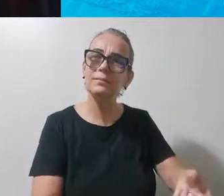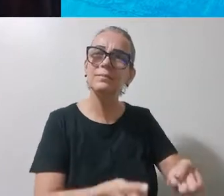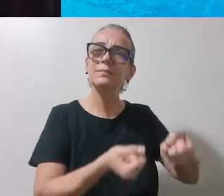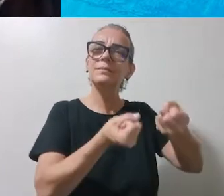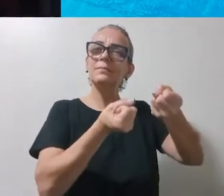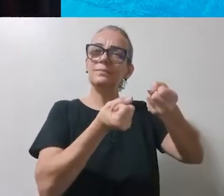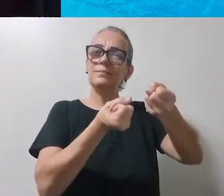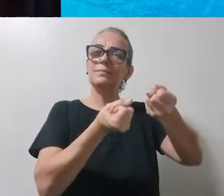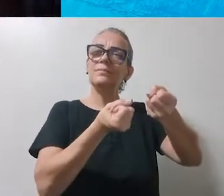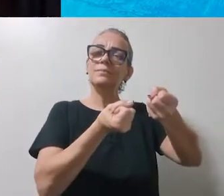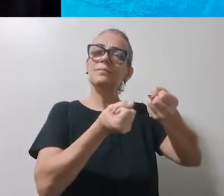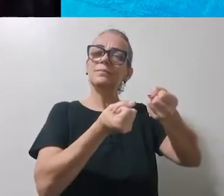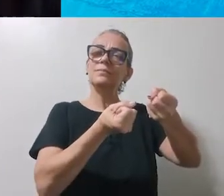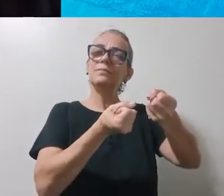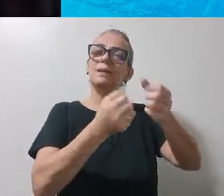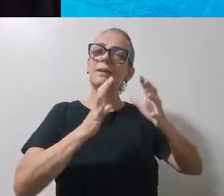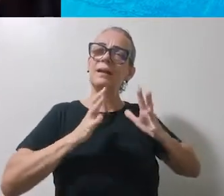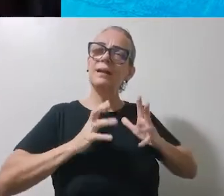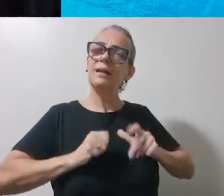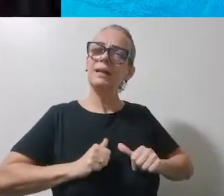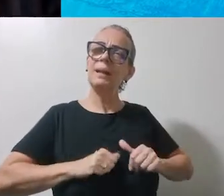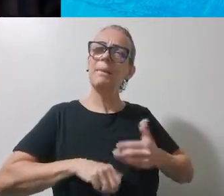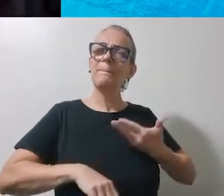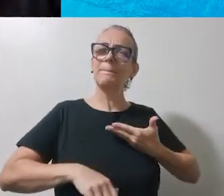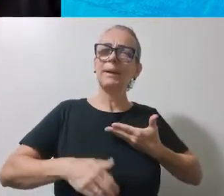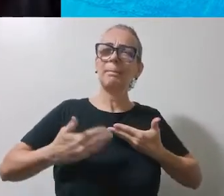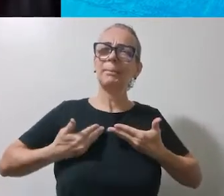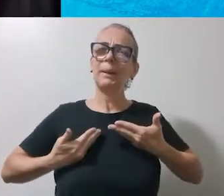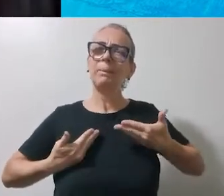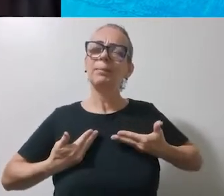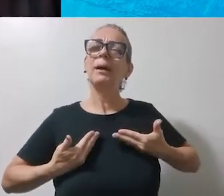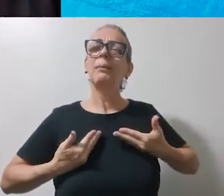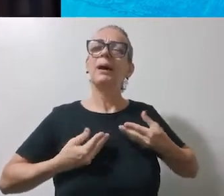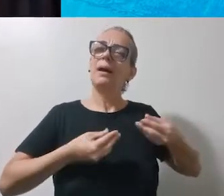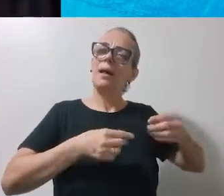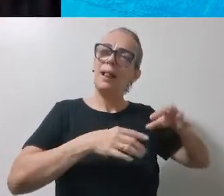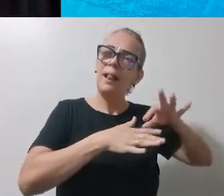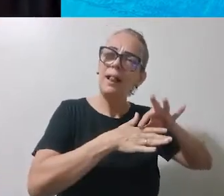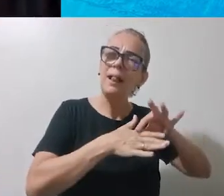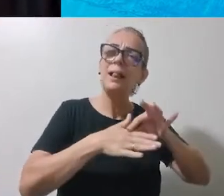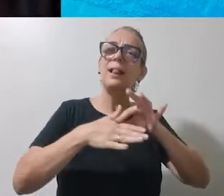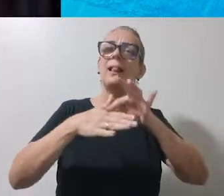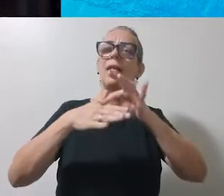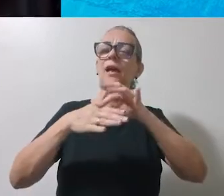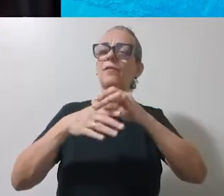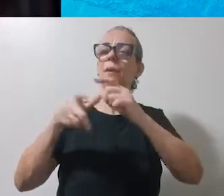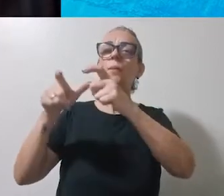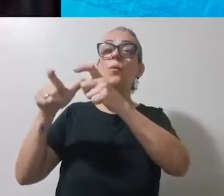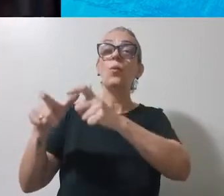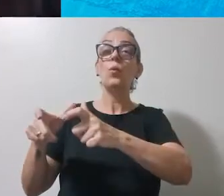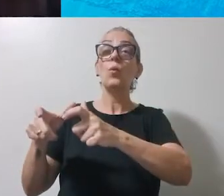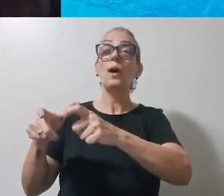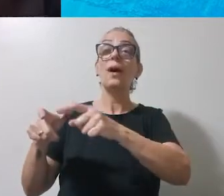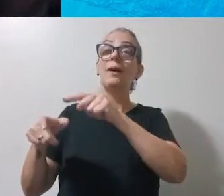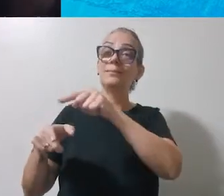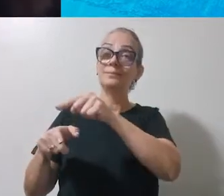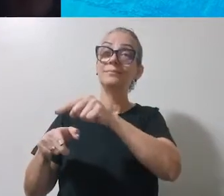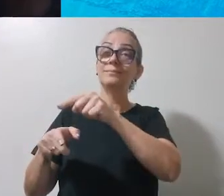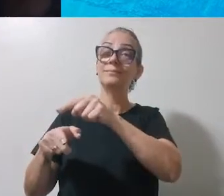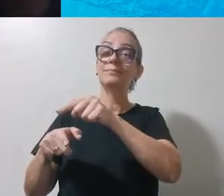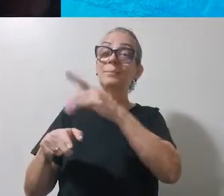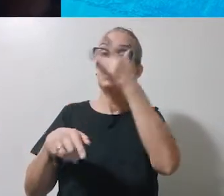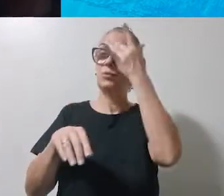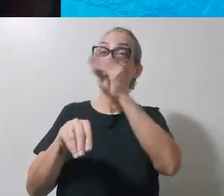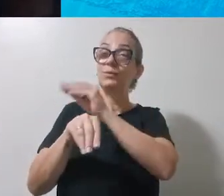lá o machucado dele, leva ele para um lugar, né? Para ele poder ficar acolhido, né? Então, nós